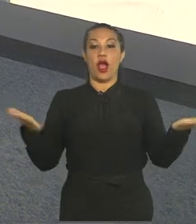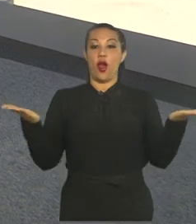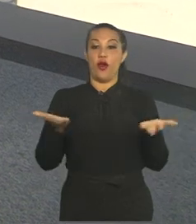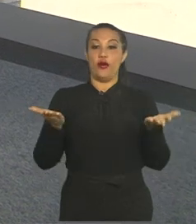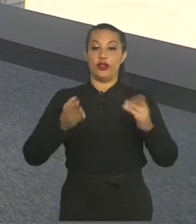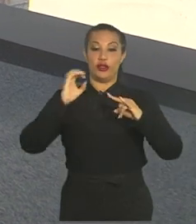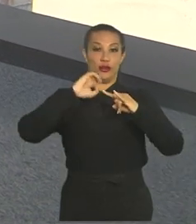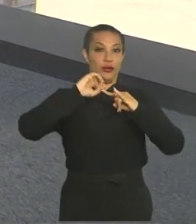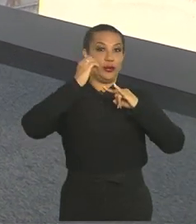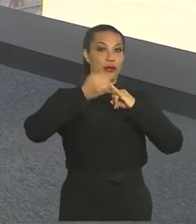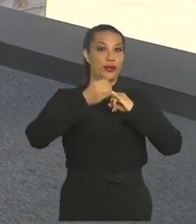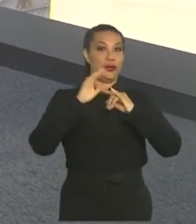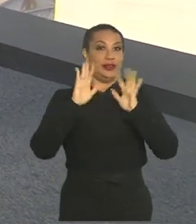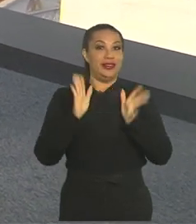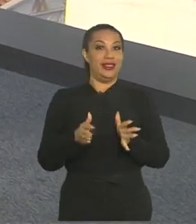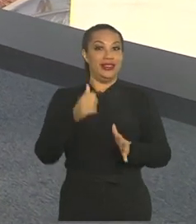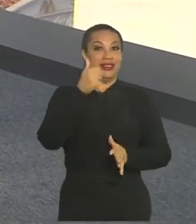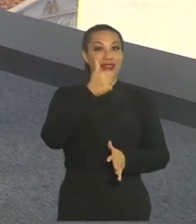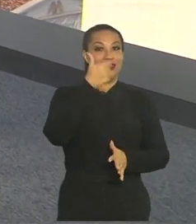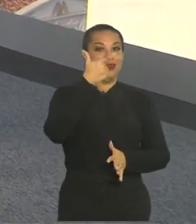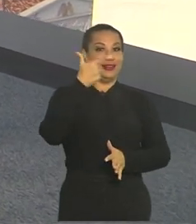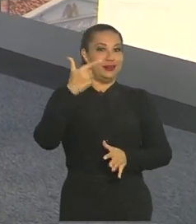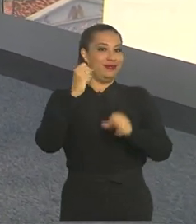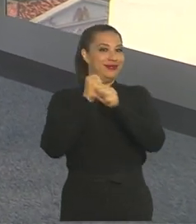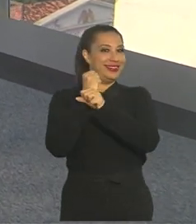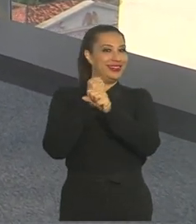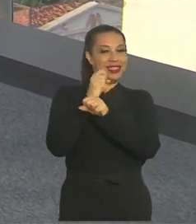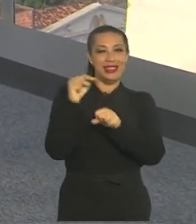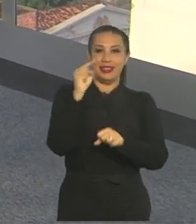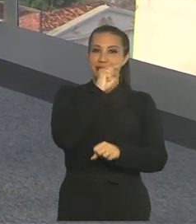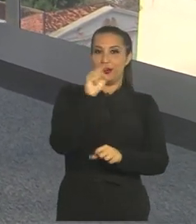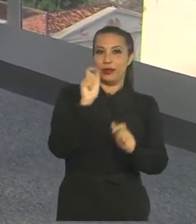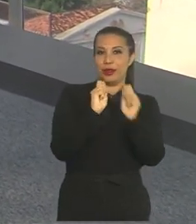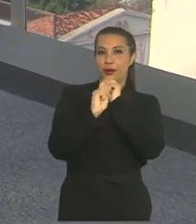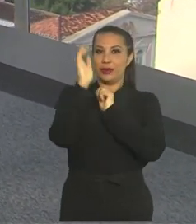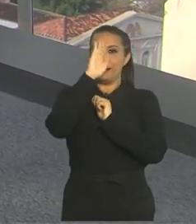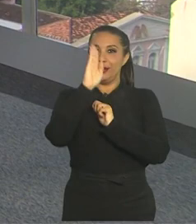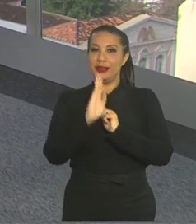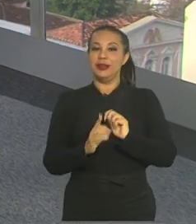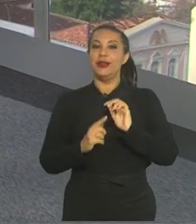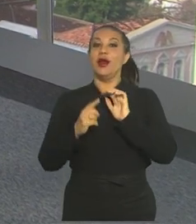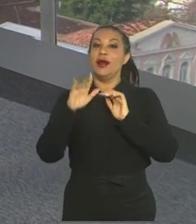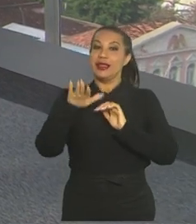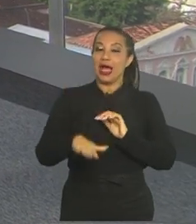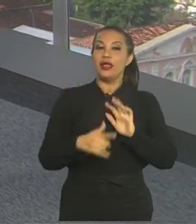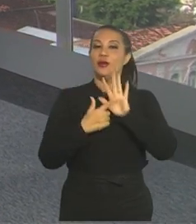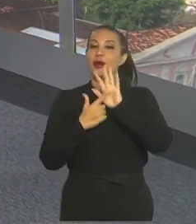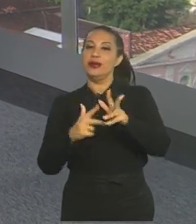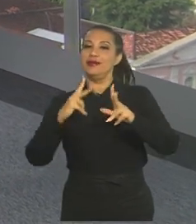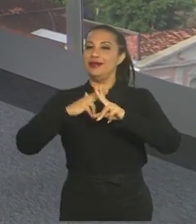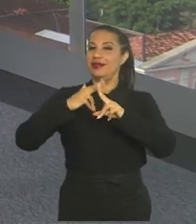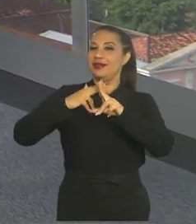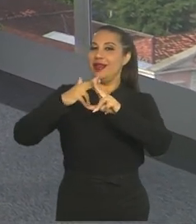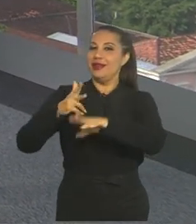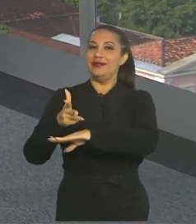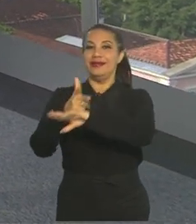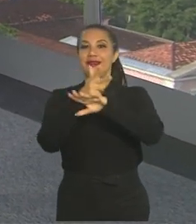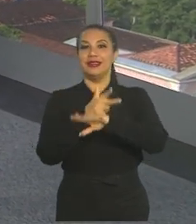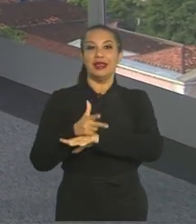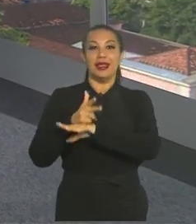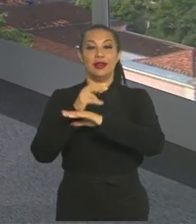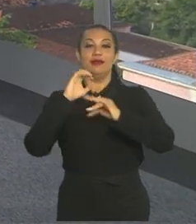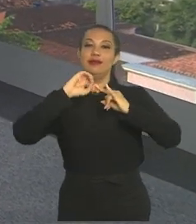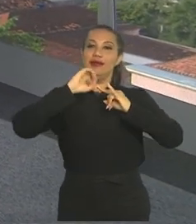Hoje a Fiocruz completa 122 anos. Esta semana o repórter Brasil Tarde exibe uma série de reportagens sobre a